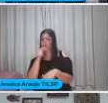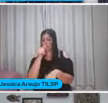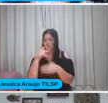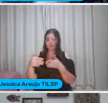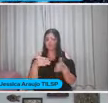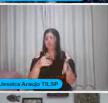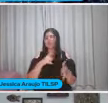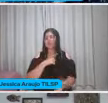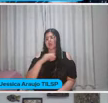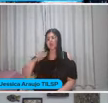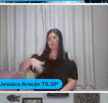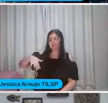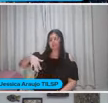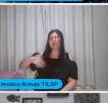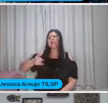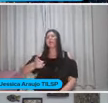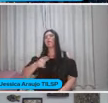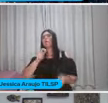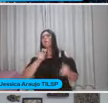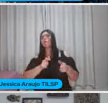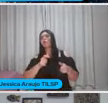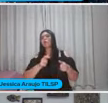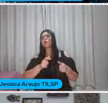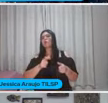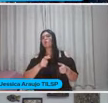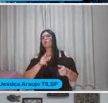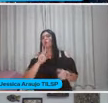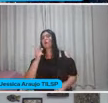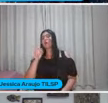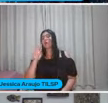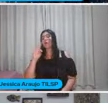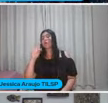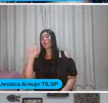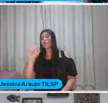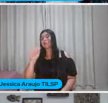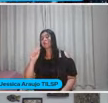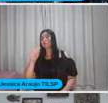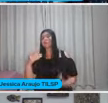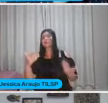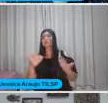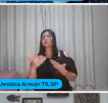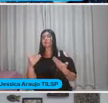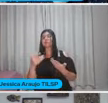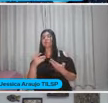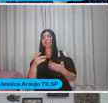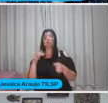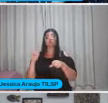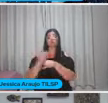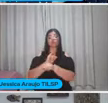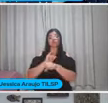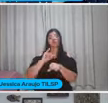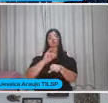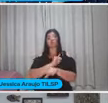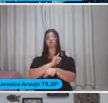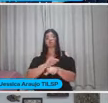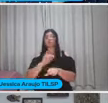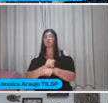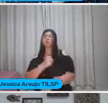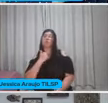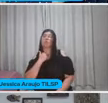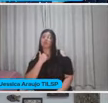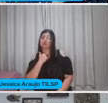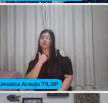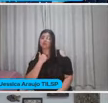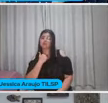praia Tem uma horta Então a gente vai conversar aqui Sobre alternativas O que não pode haver